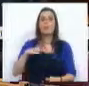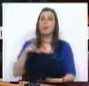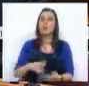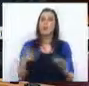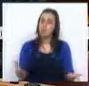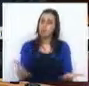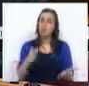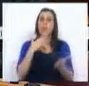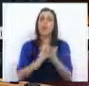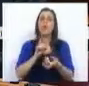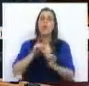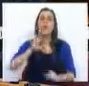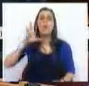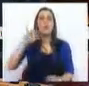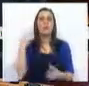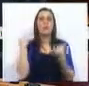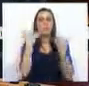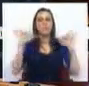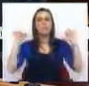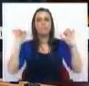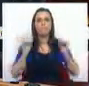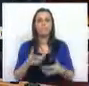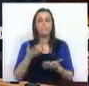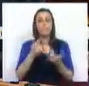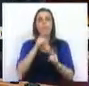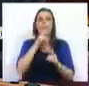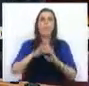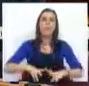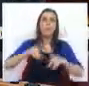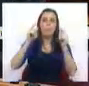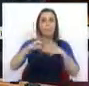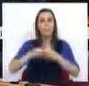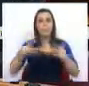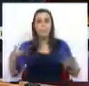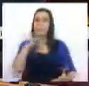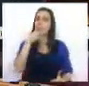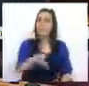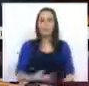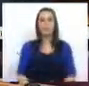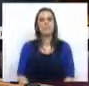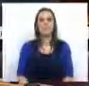Colocam o país de costas viradas para o progresso e o crescimento Disse